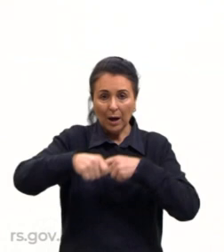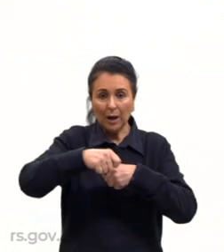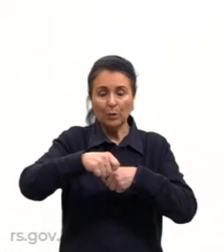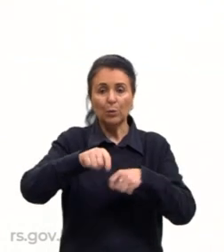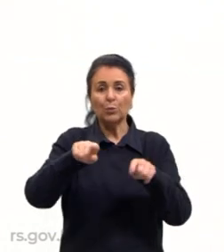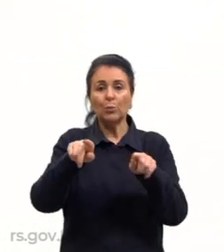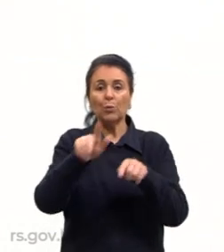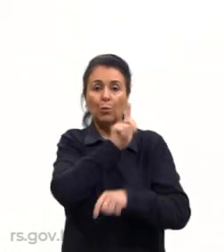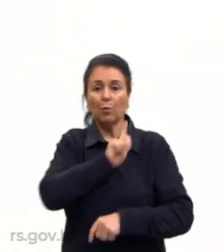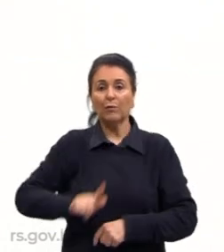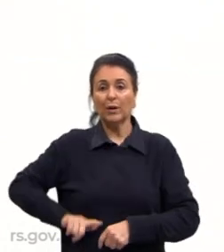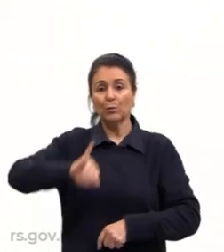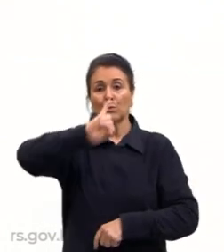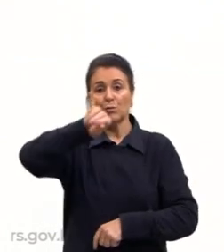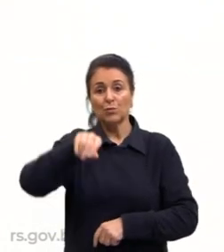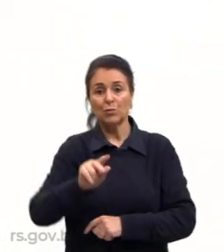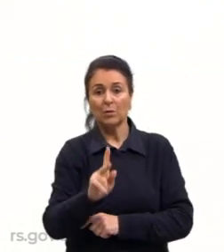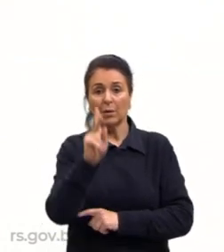Kubitschek, que ele pensa isso.